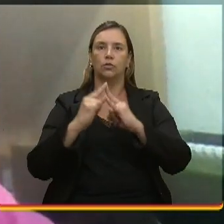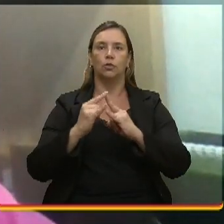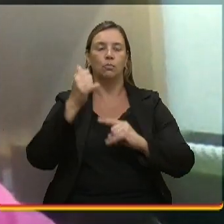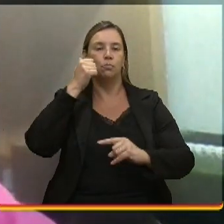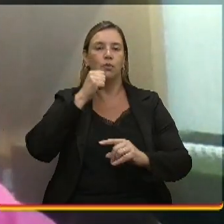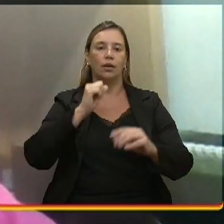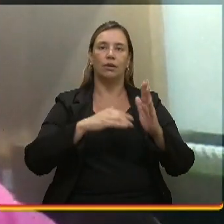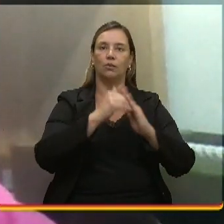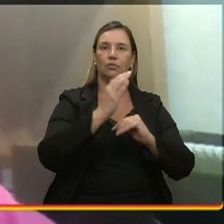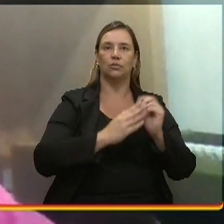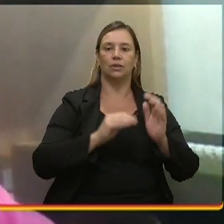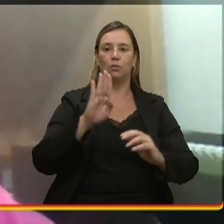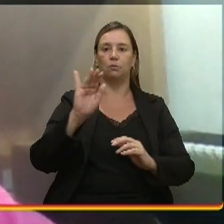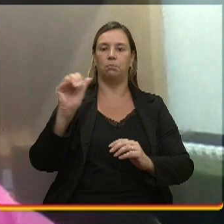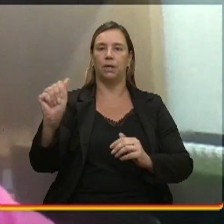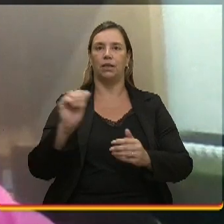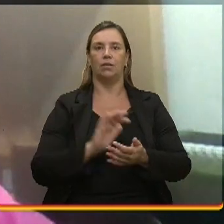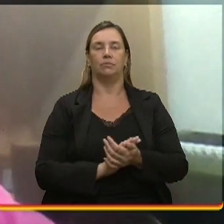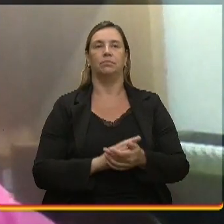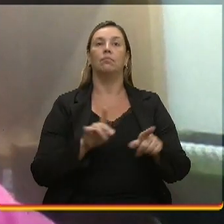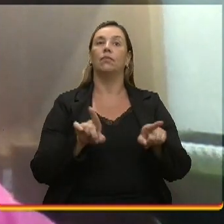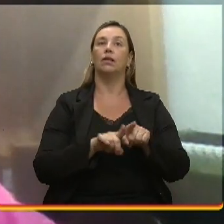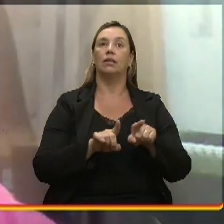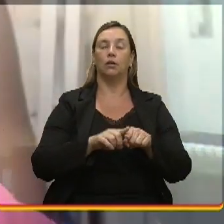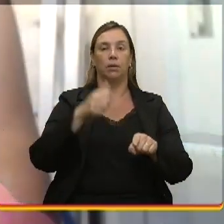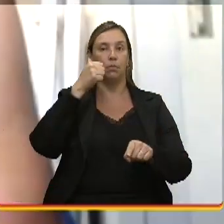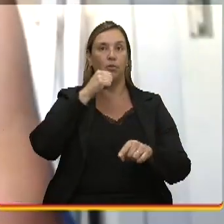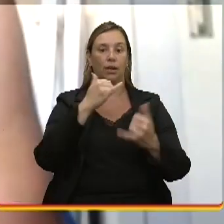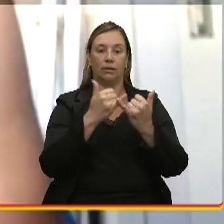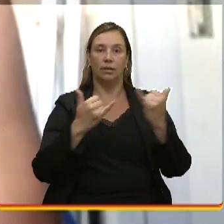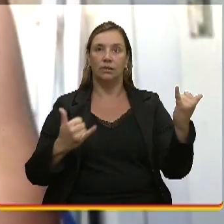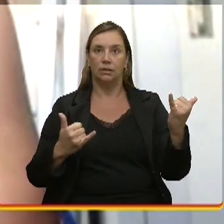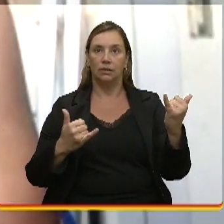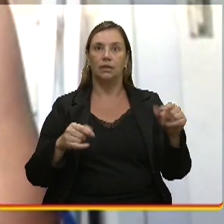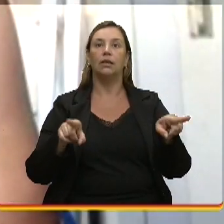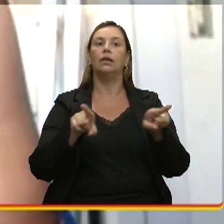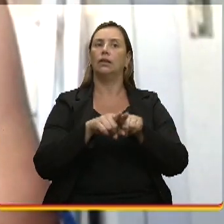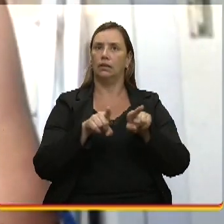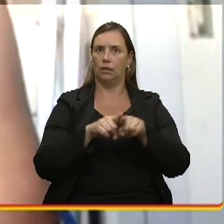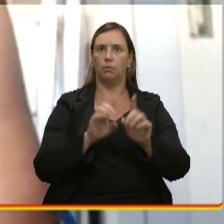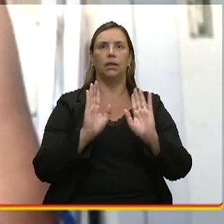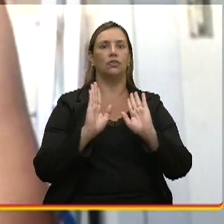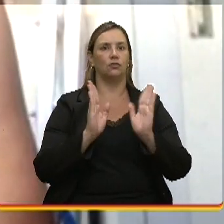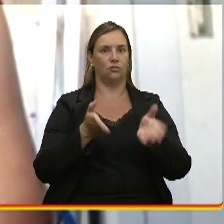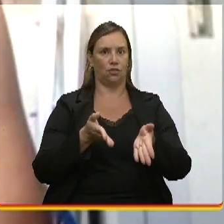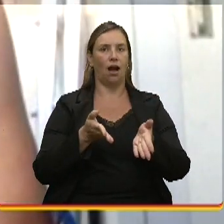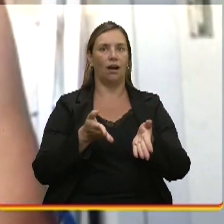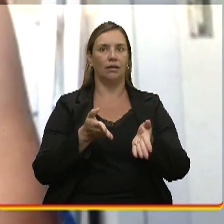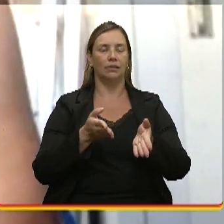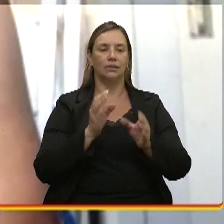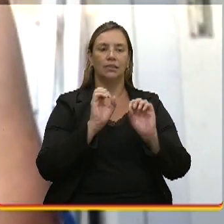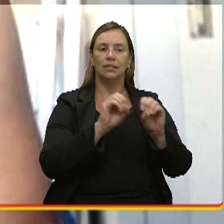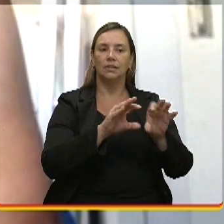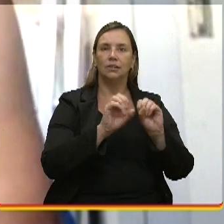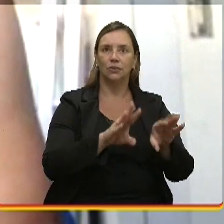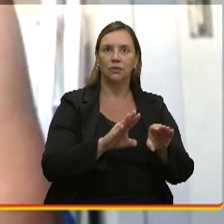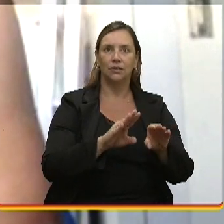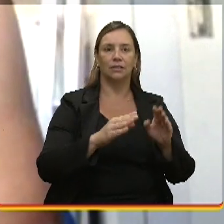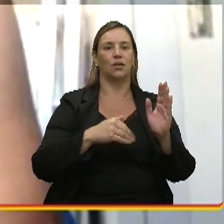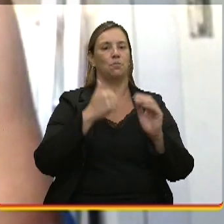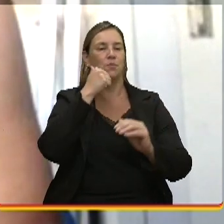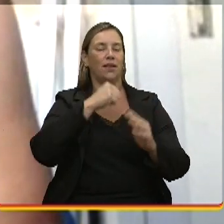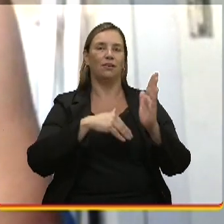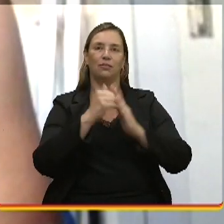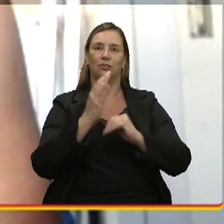Bia Kerne. E também com a eletricista e que também já foi uma das instrutoras da Mulher em Construção, Aline